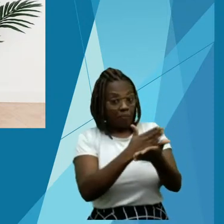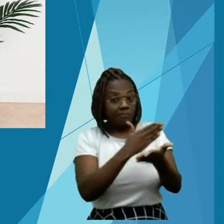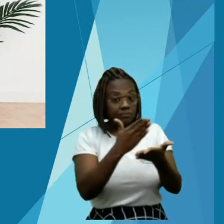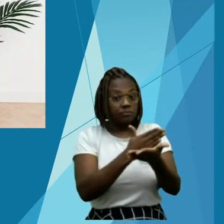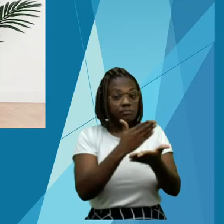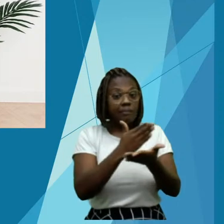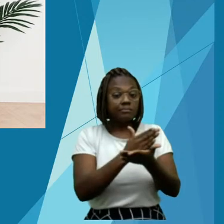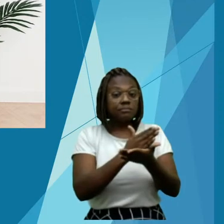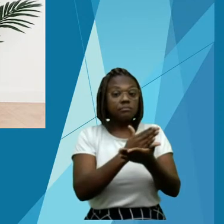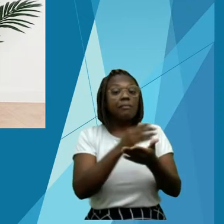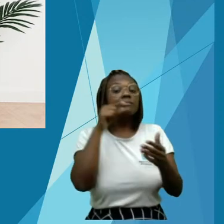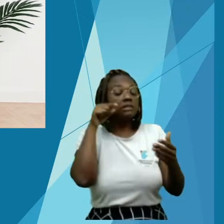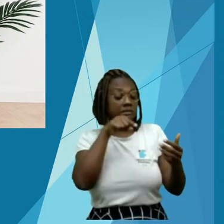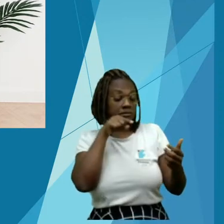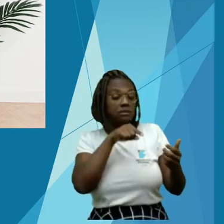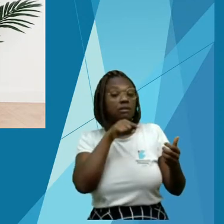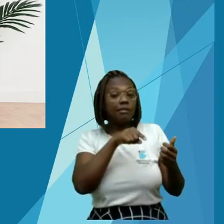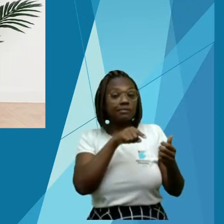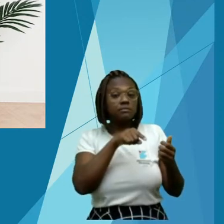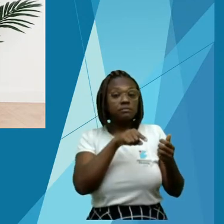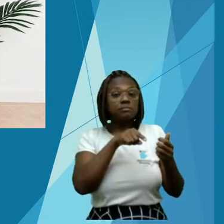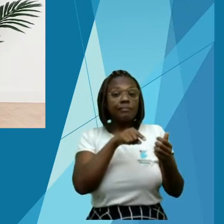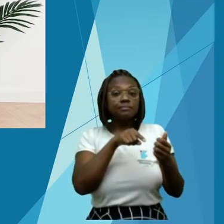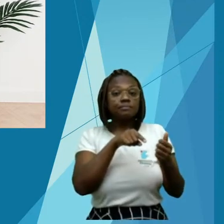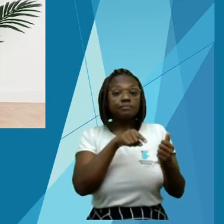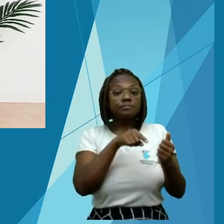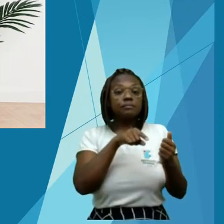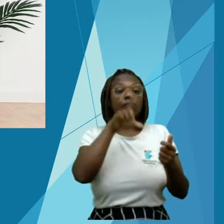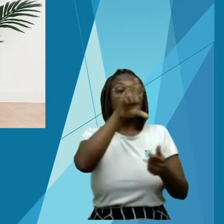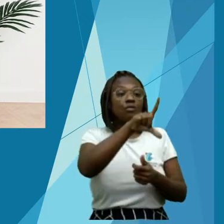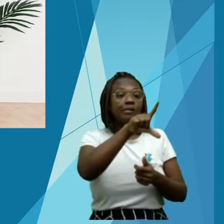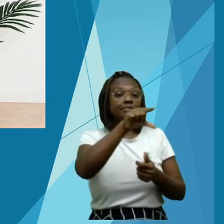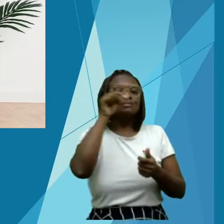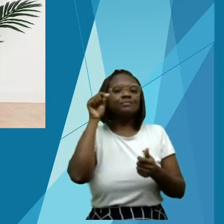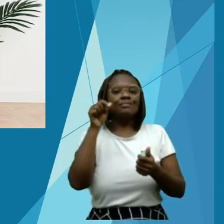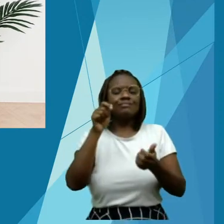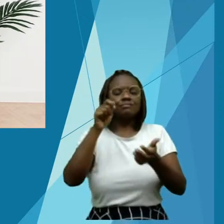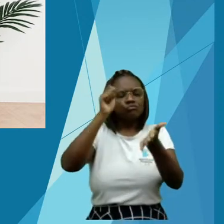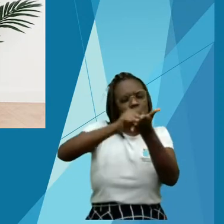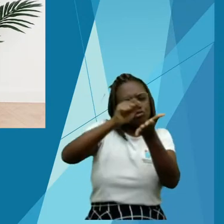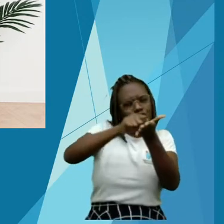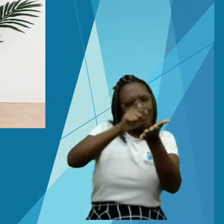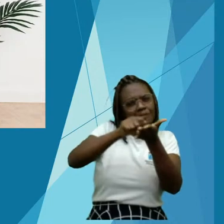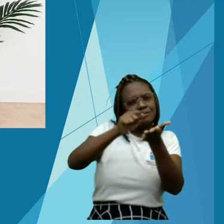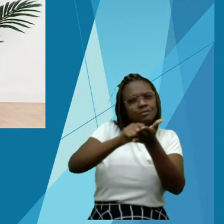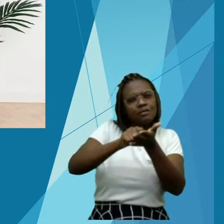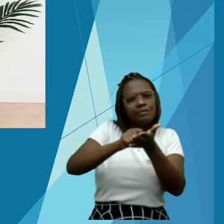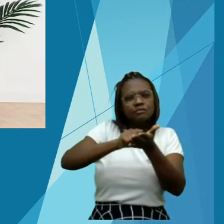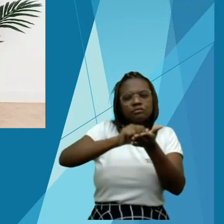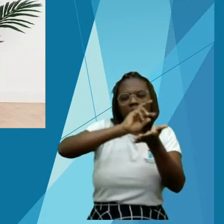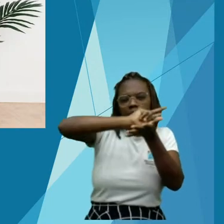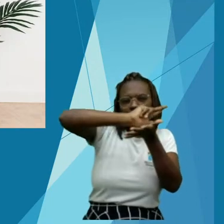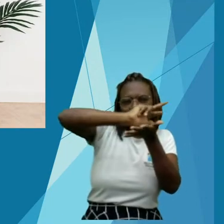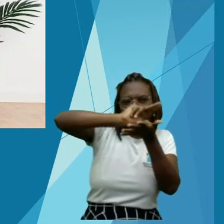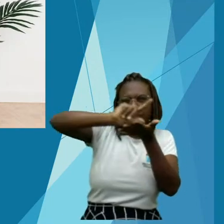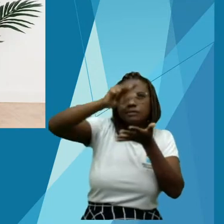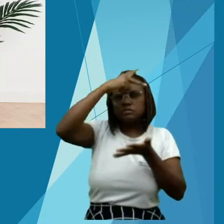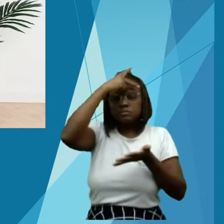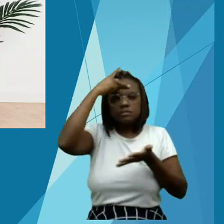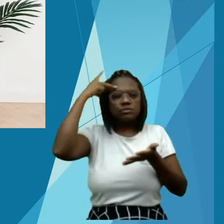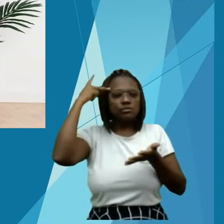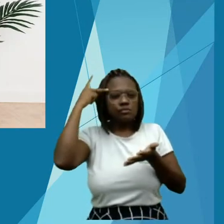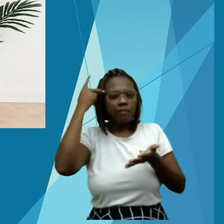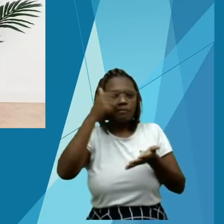desenvolvido por alguns servidores do Campo Chapuri. Nesse processo nós contamos com